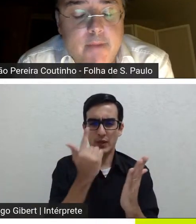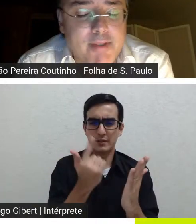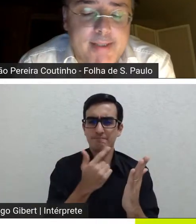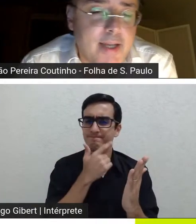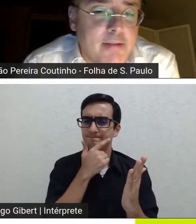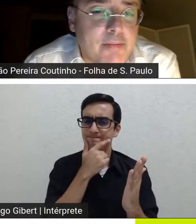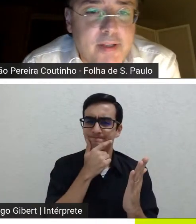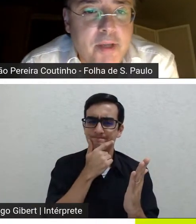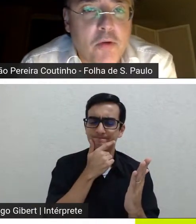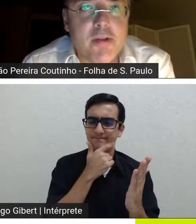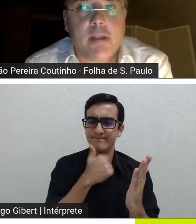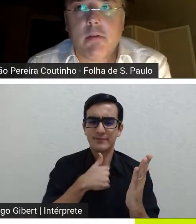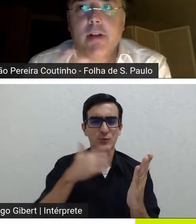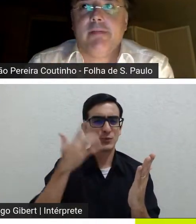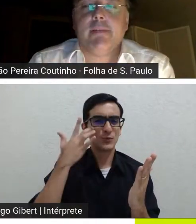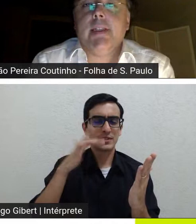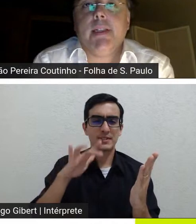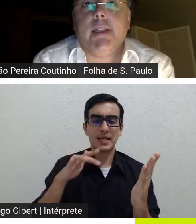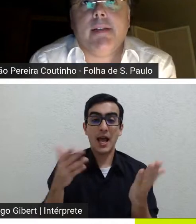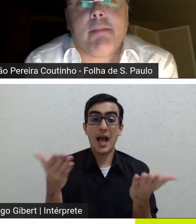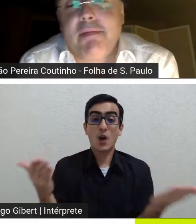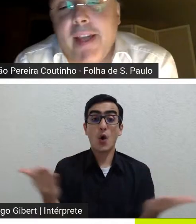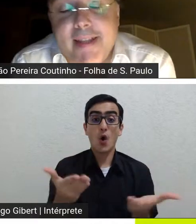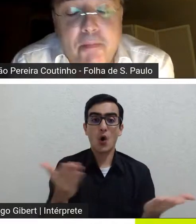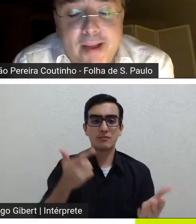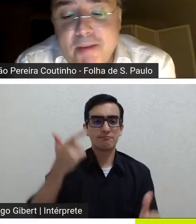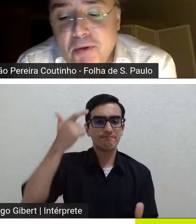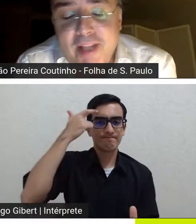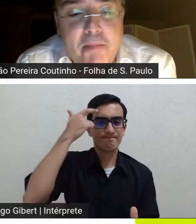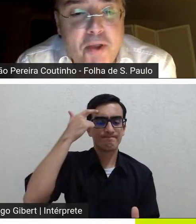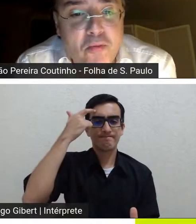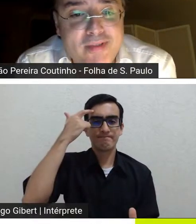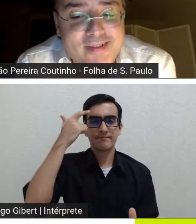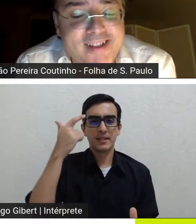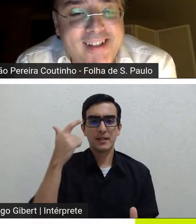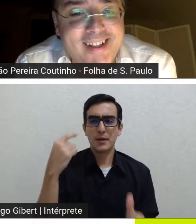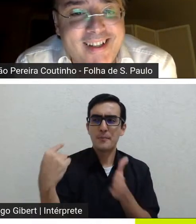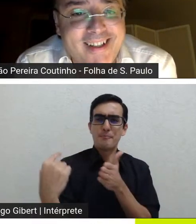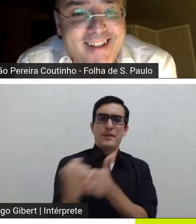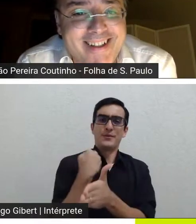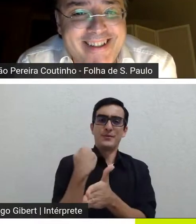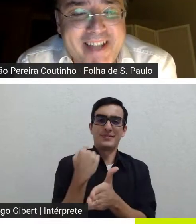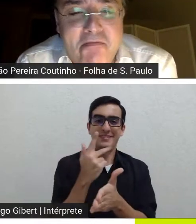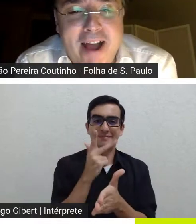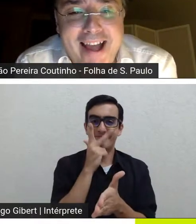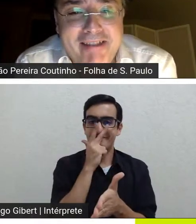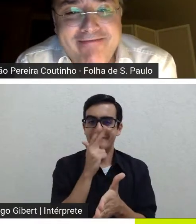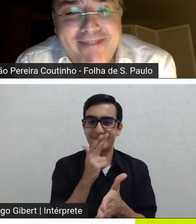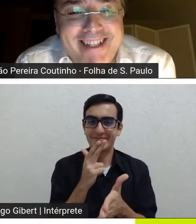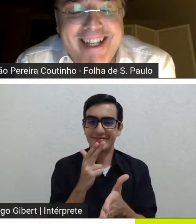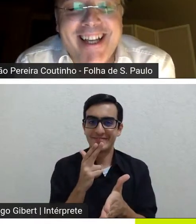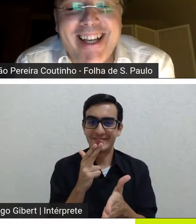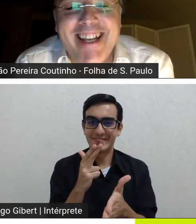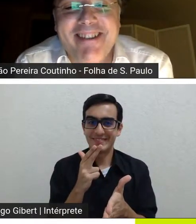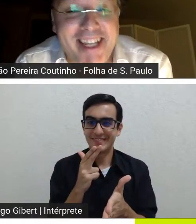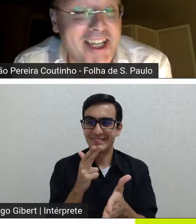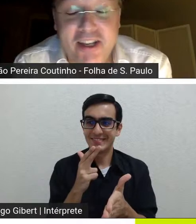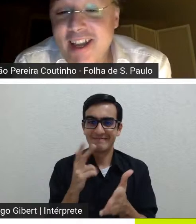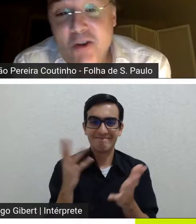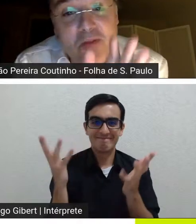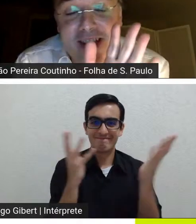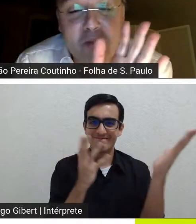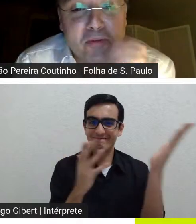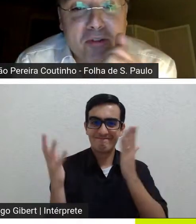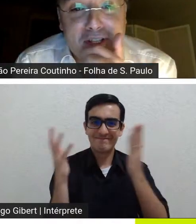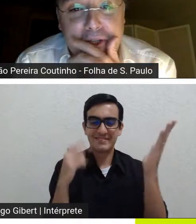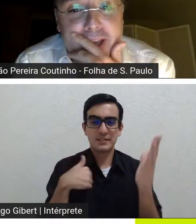não sei também não consigo agora enfim esta pergunta apanhou-me de armado mas eu queria